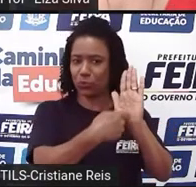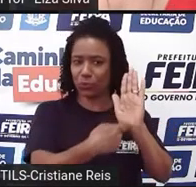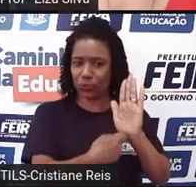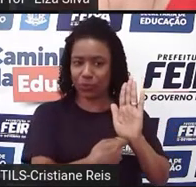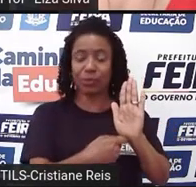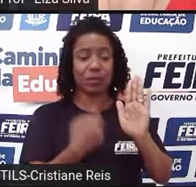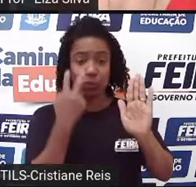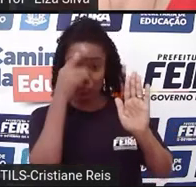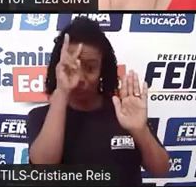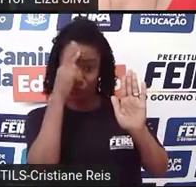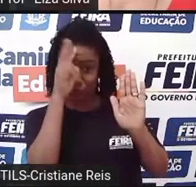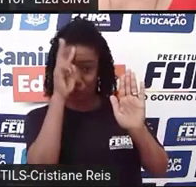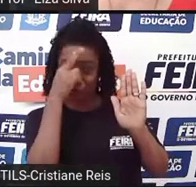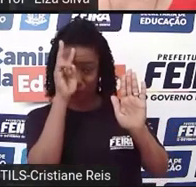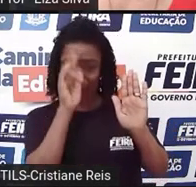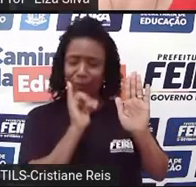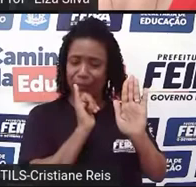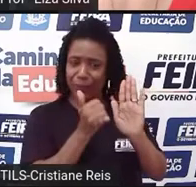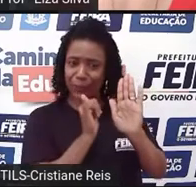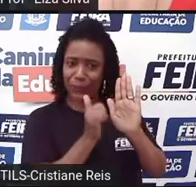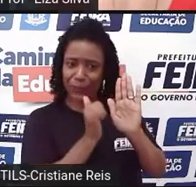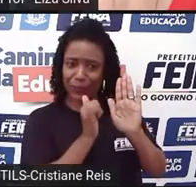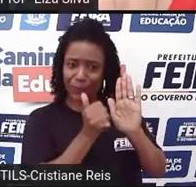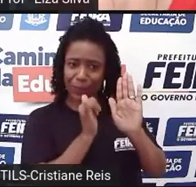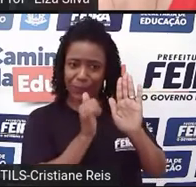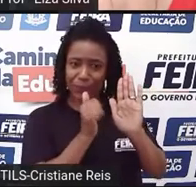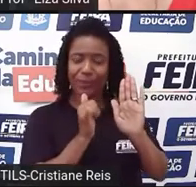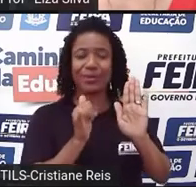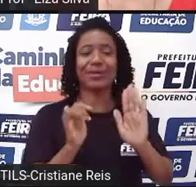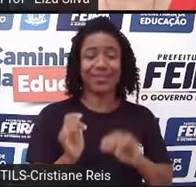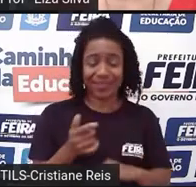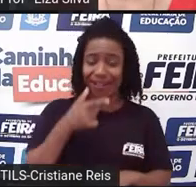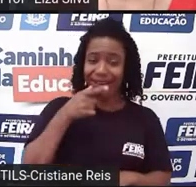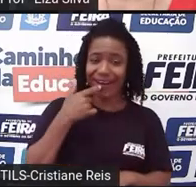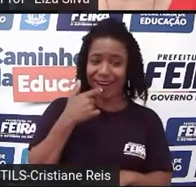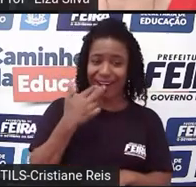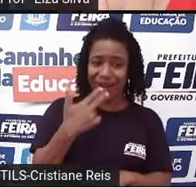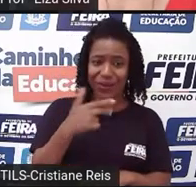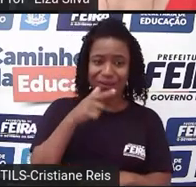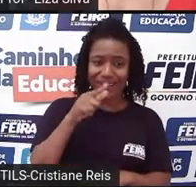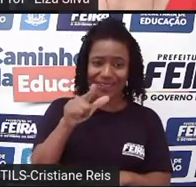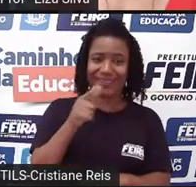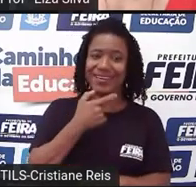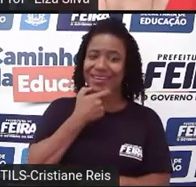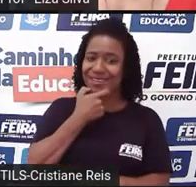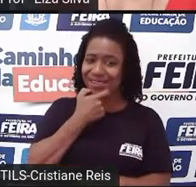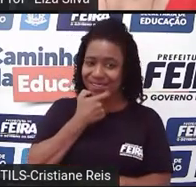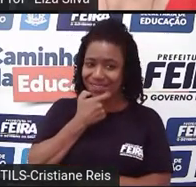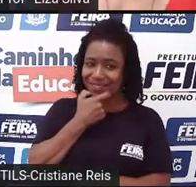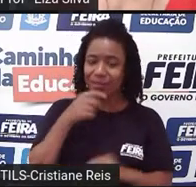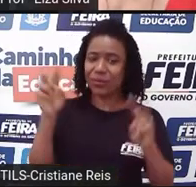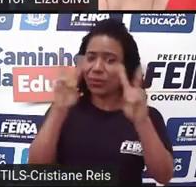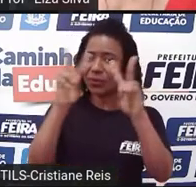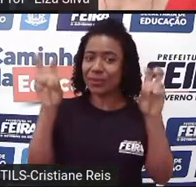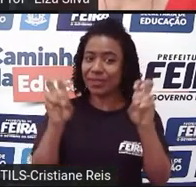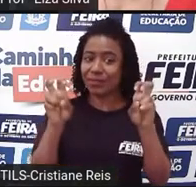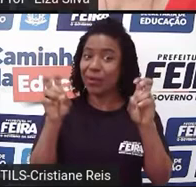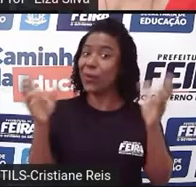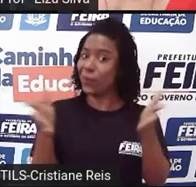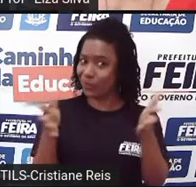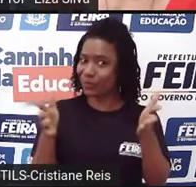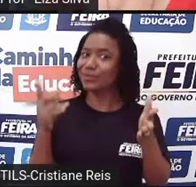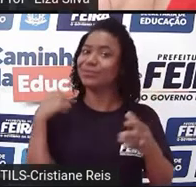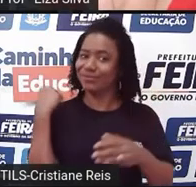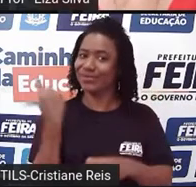descritivo, em língua inglesa, abordando temáticas cotidianas. Um grande desafio, não é verdade? Mas nós vamos